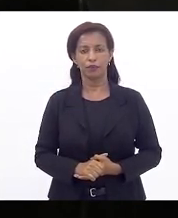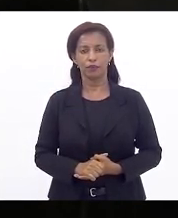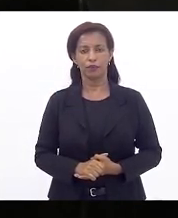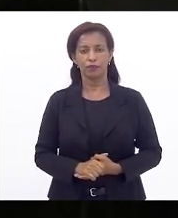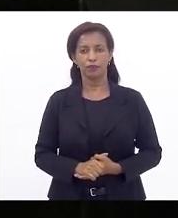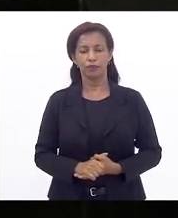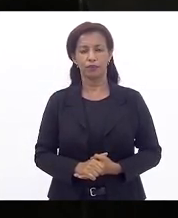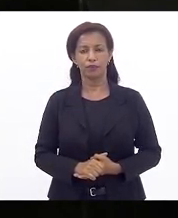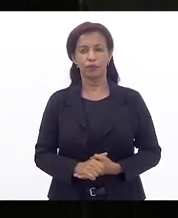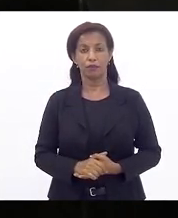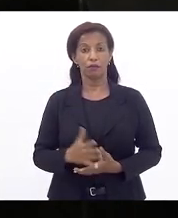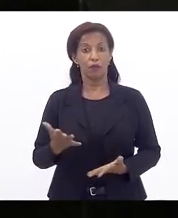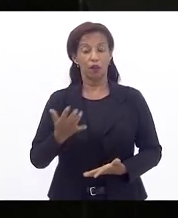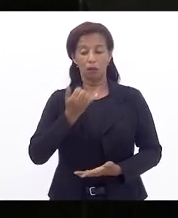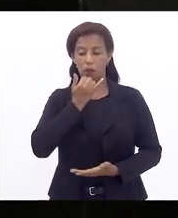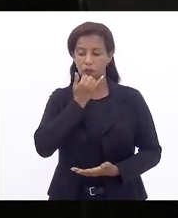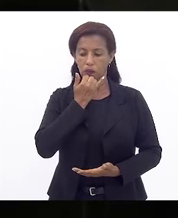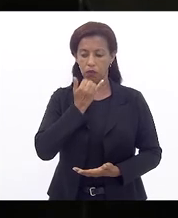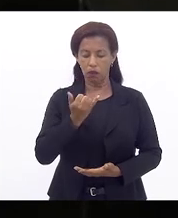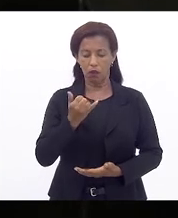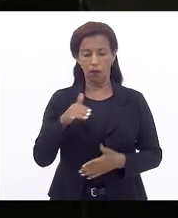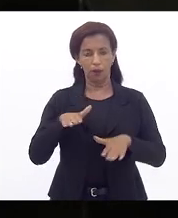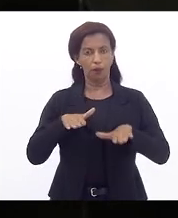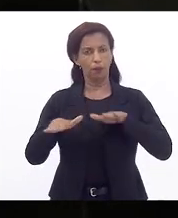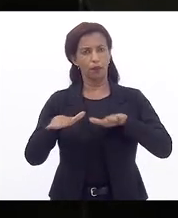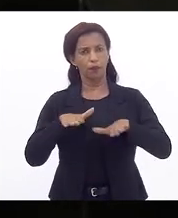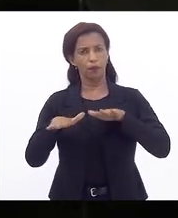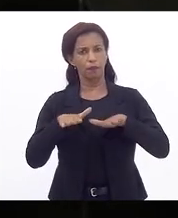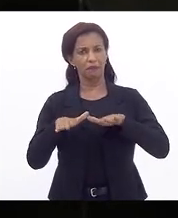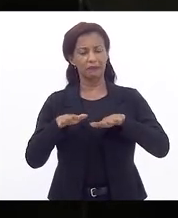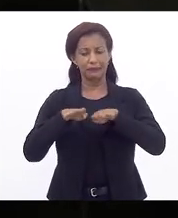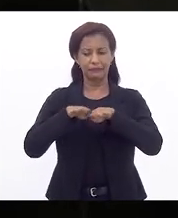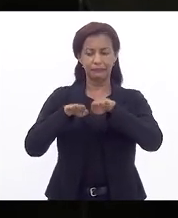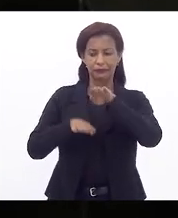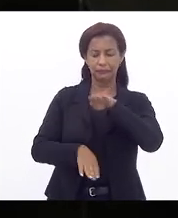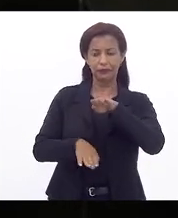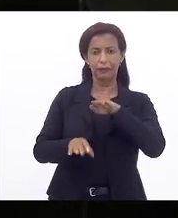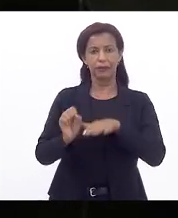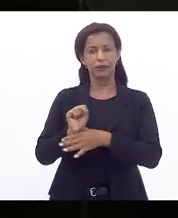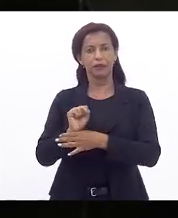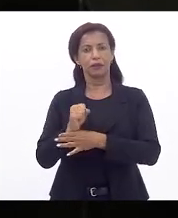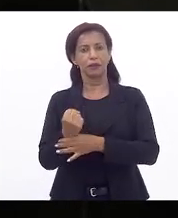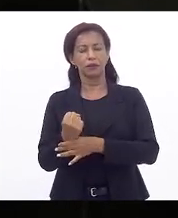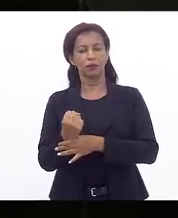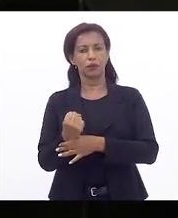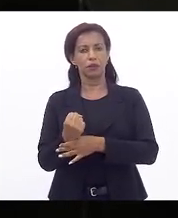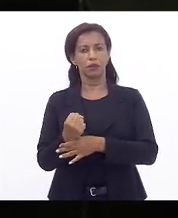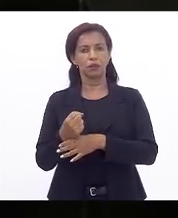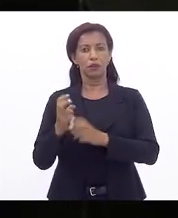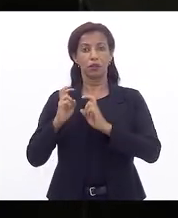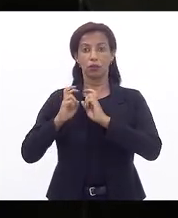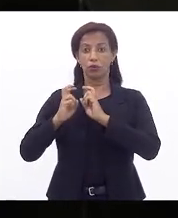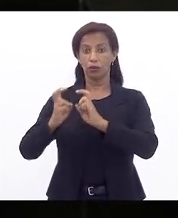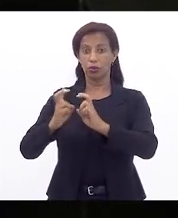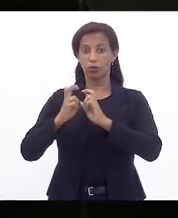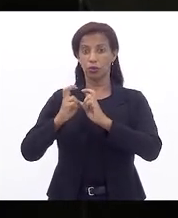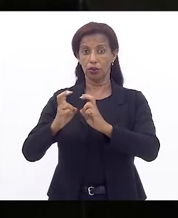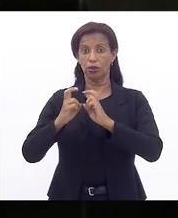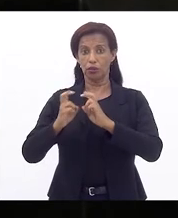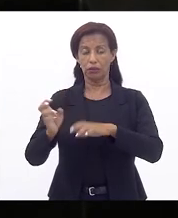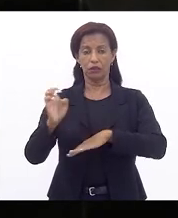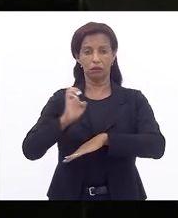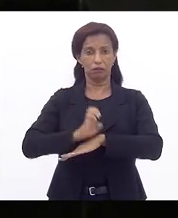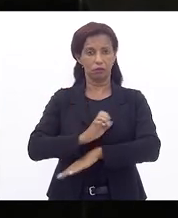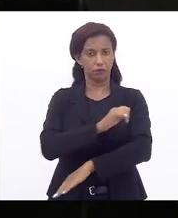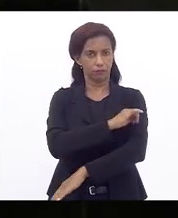Não foi em vão mobilidade, desigualdade e segurança nos trens metropolitanos do Rio de